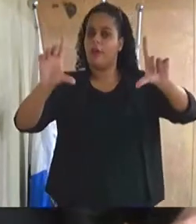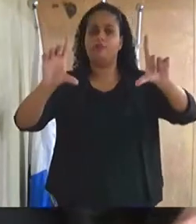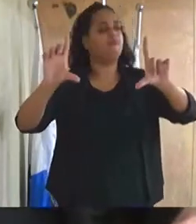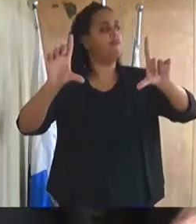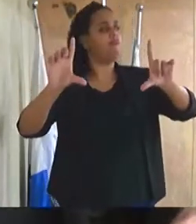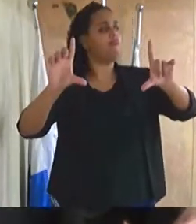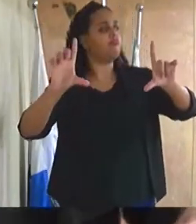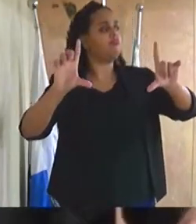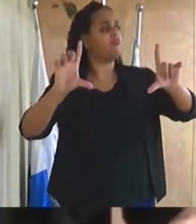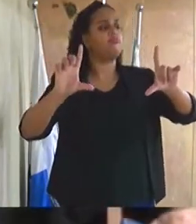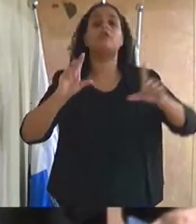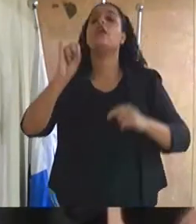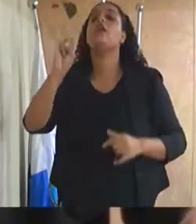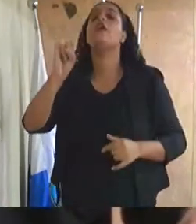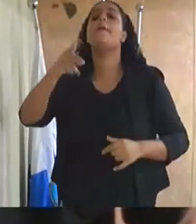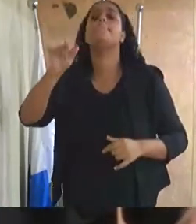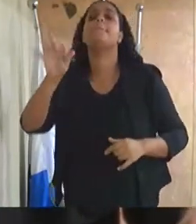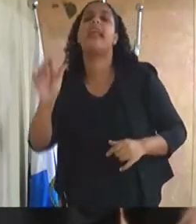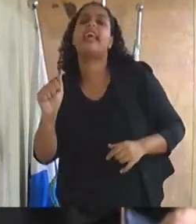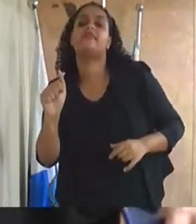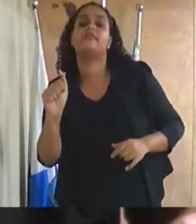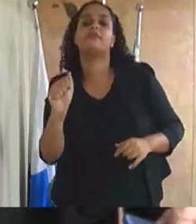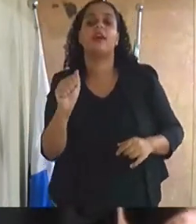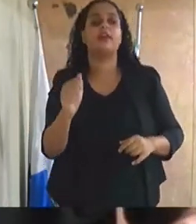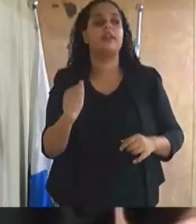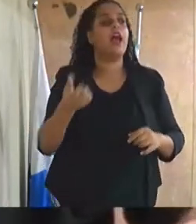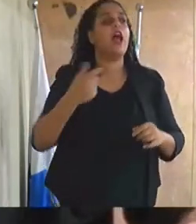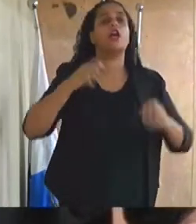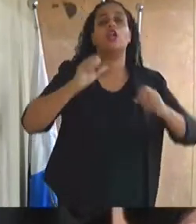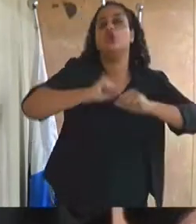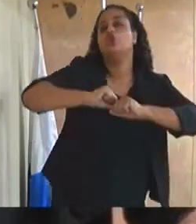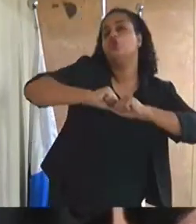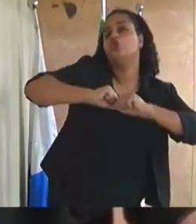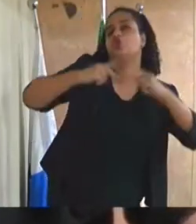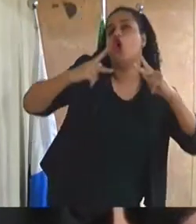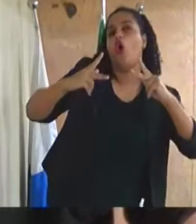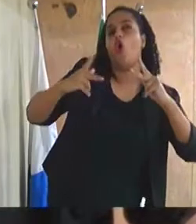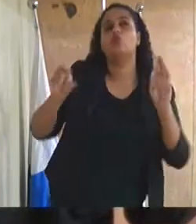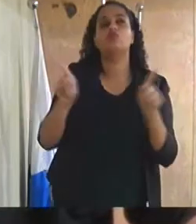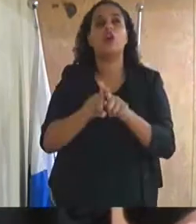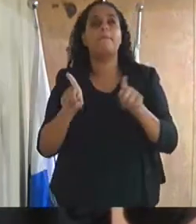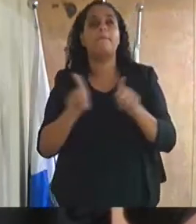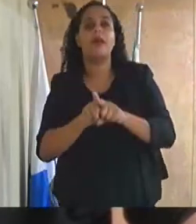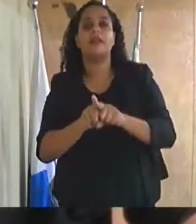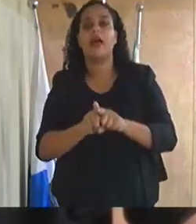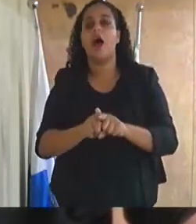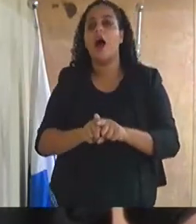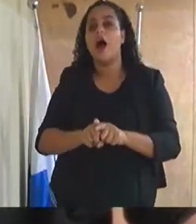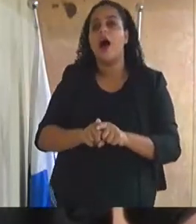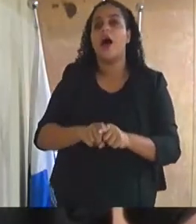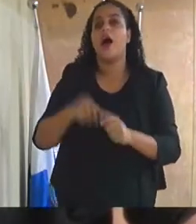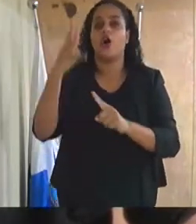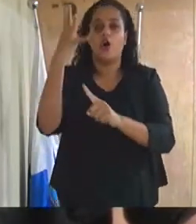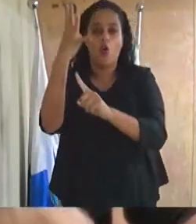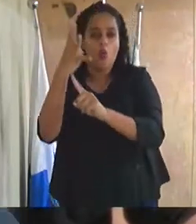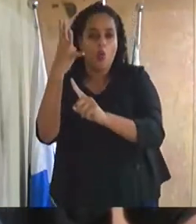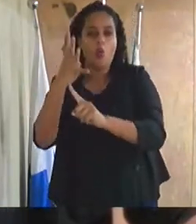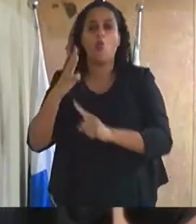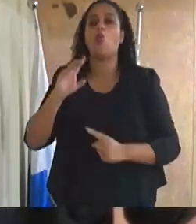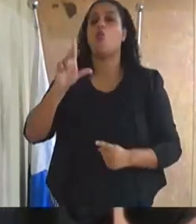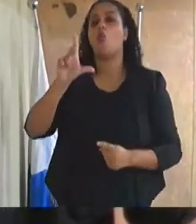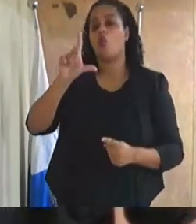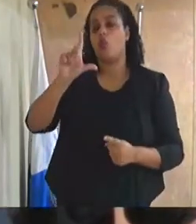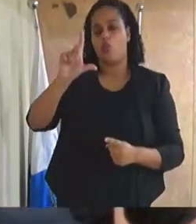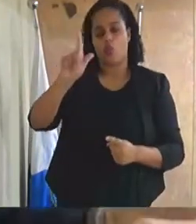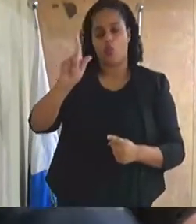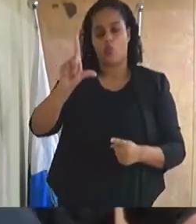que aquele sensacionalismo aquele show pirotécnico da rede globo de querer dar notícia ela deu notícia